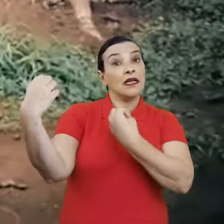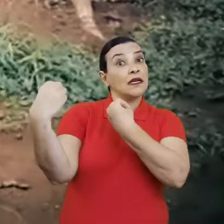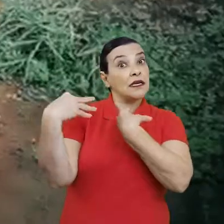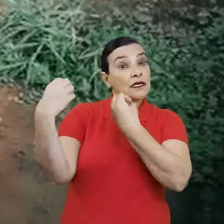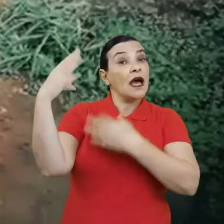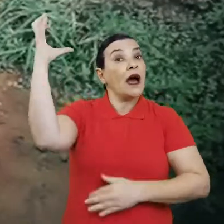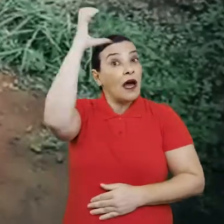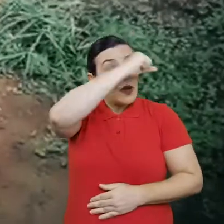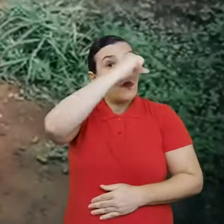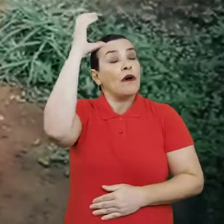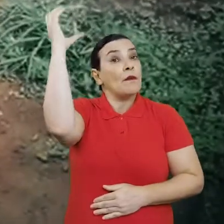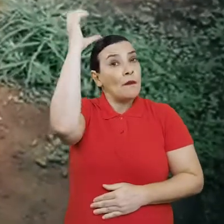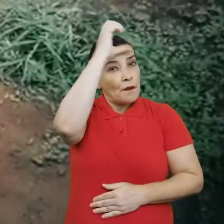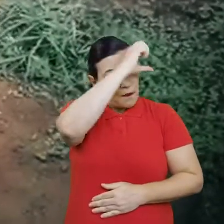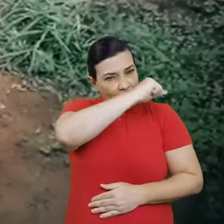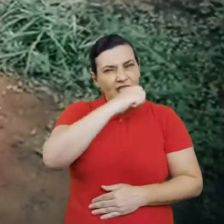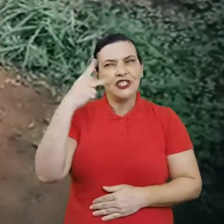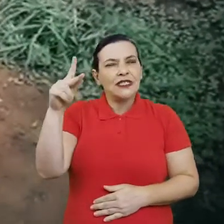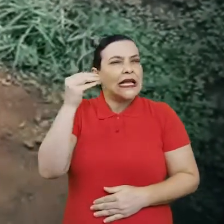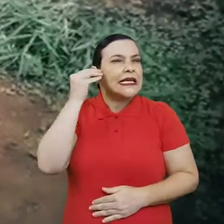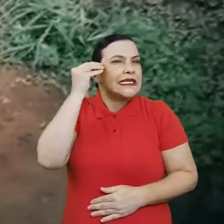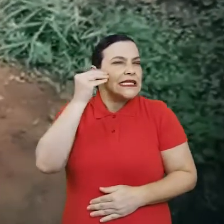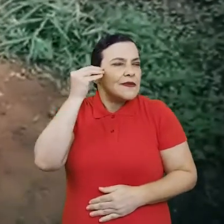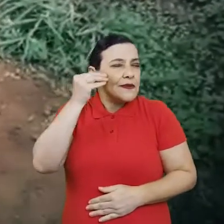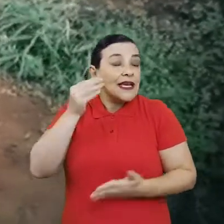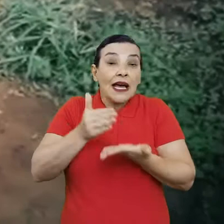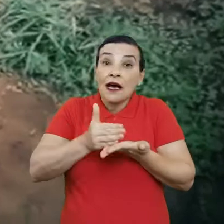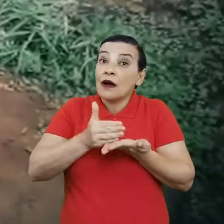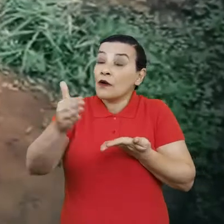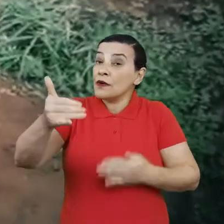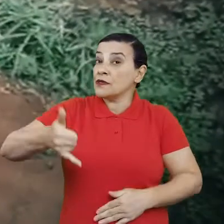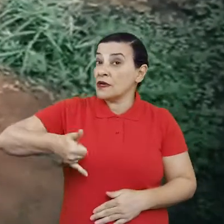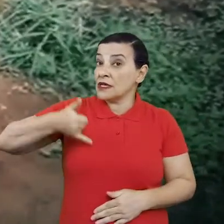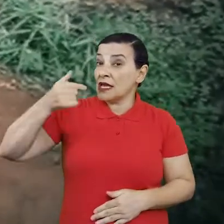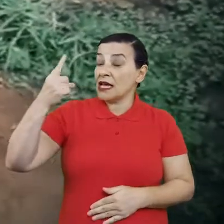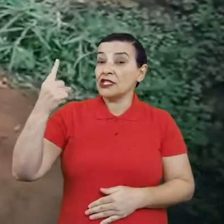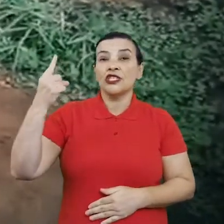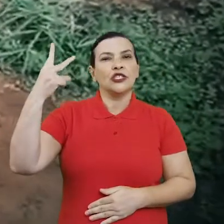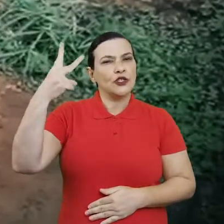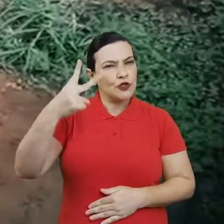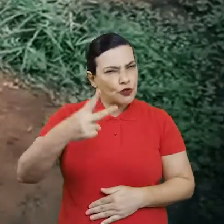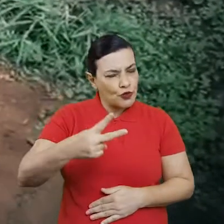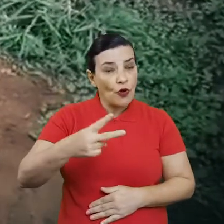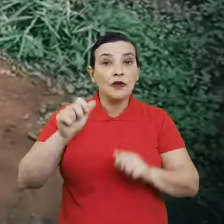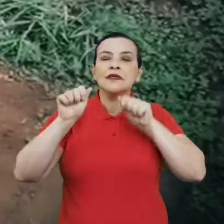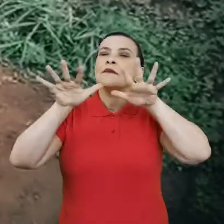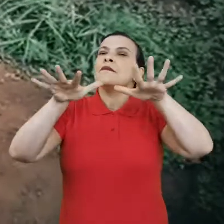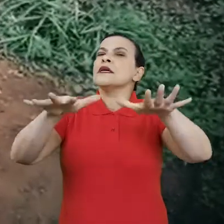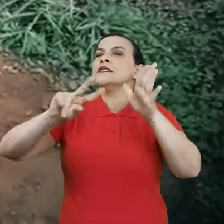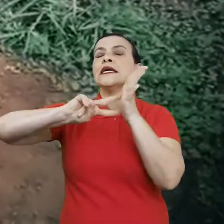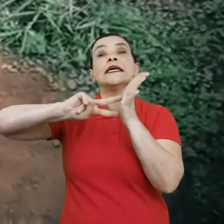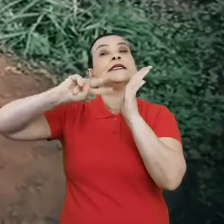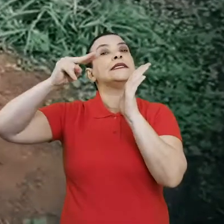significado. Segundo a sua experiência como praticante, desde seus 12 anos de idade, benzedor quer